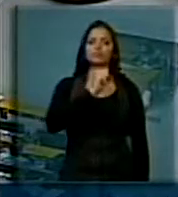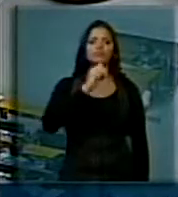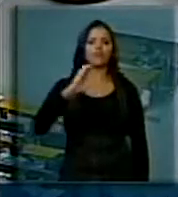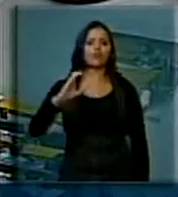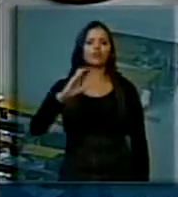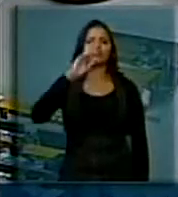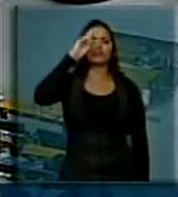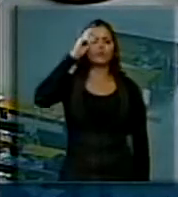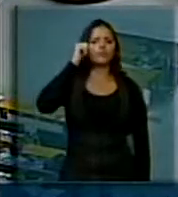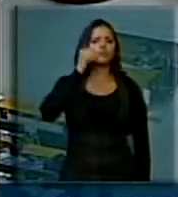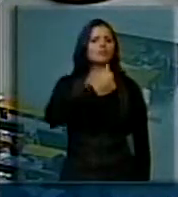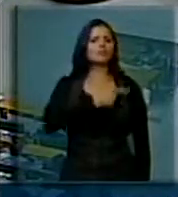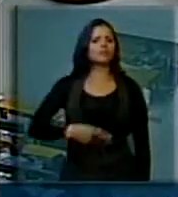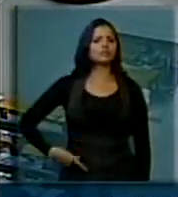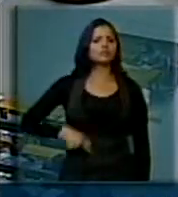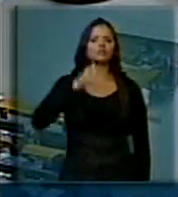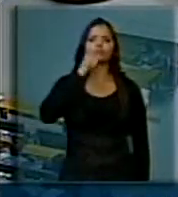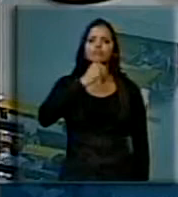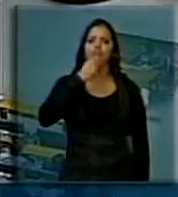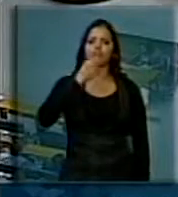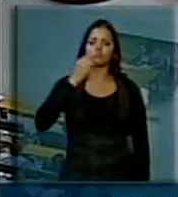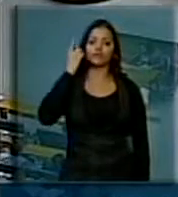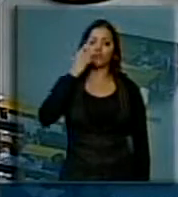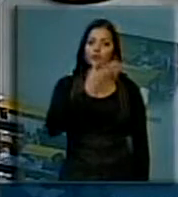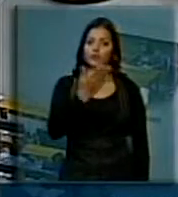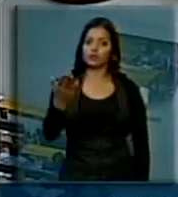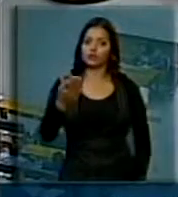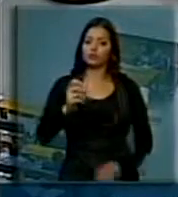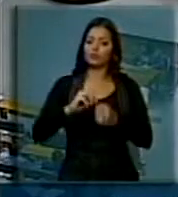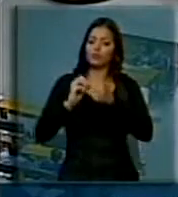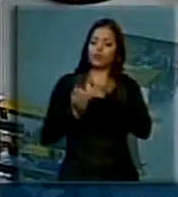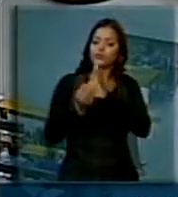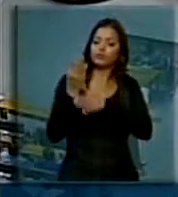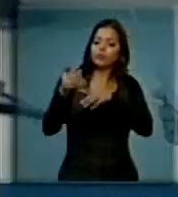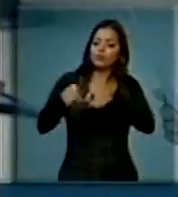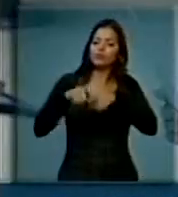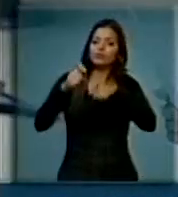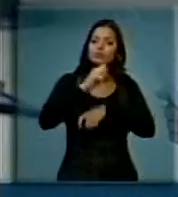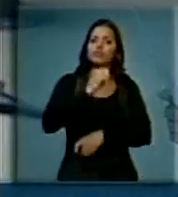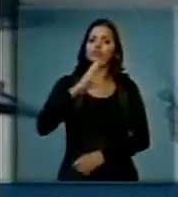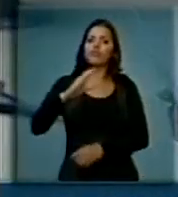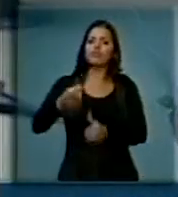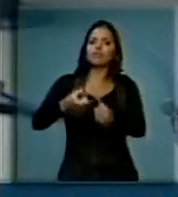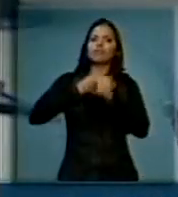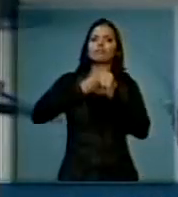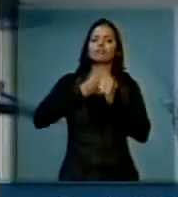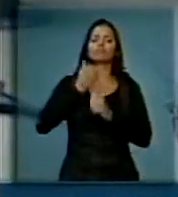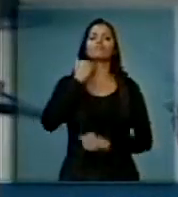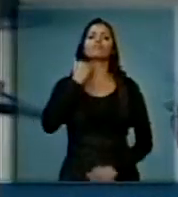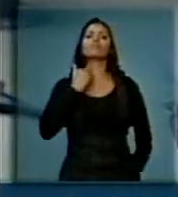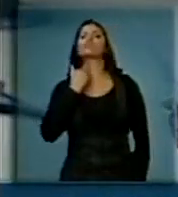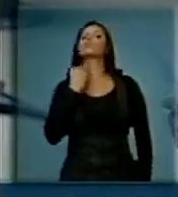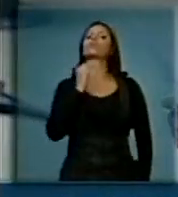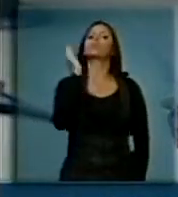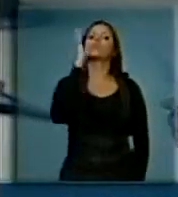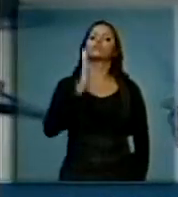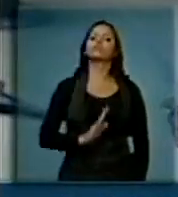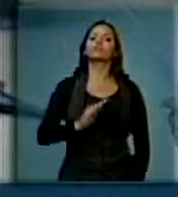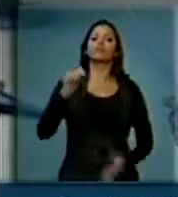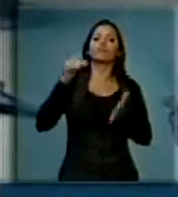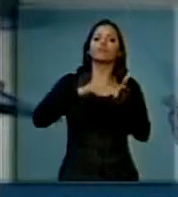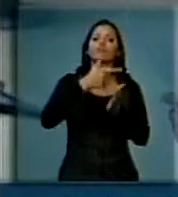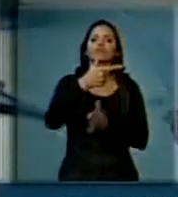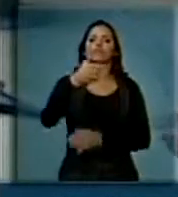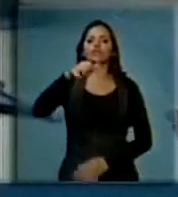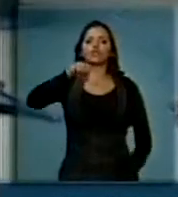senhoras e senhores deputados, os produtores catarinenses que estão em débito com o Banco do Brasil têm até o dia 29 deste